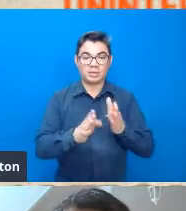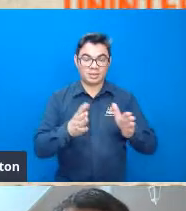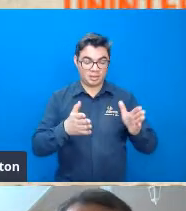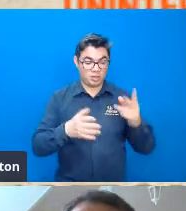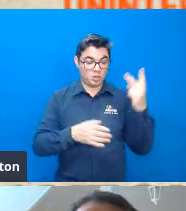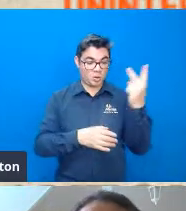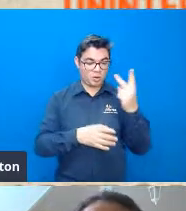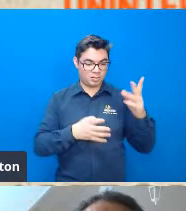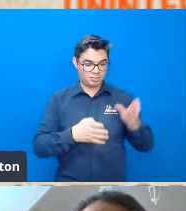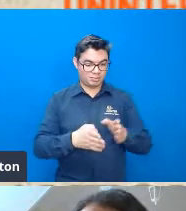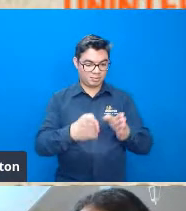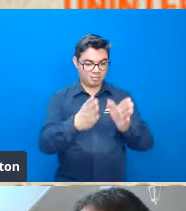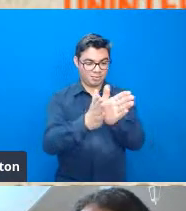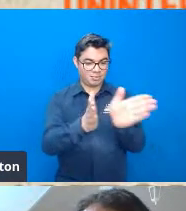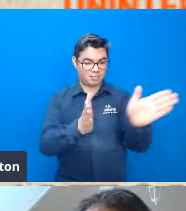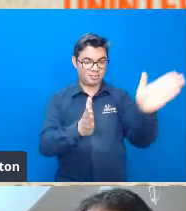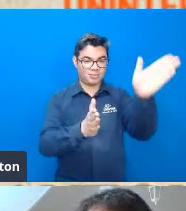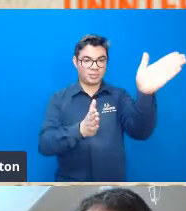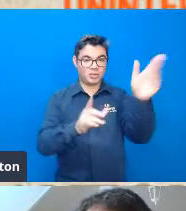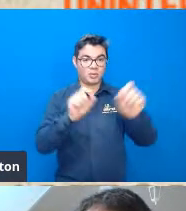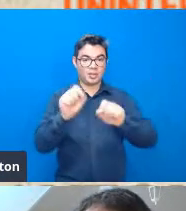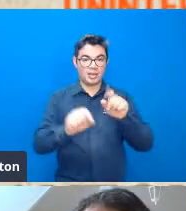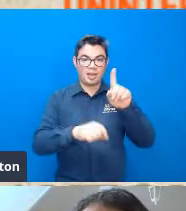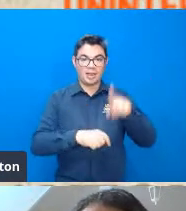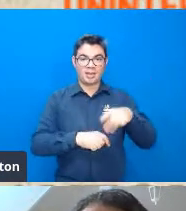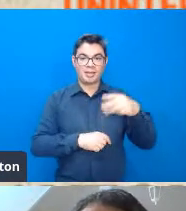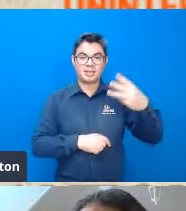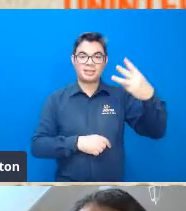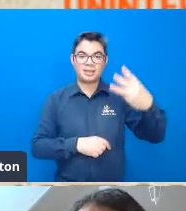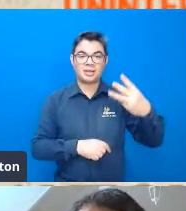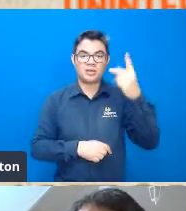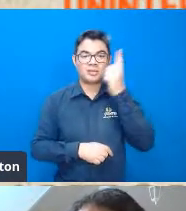segunda ordem você forma um canal de terceira ordem